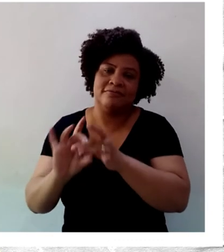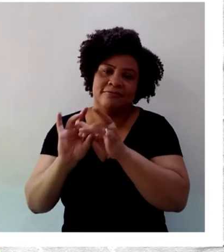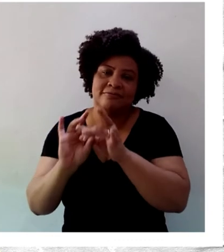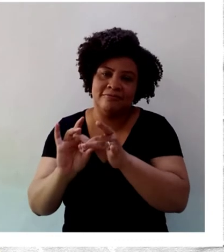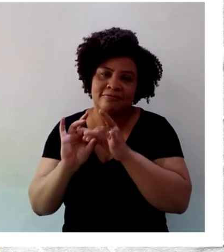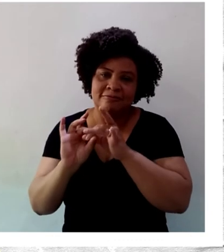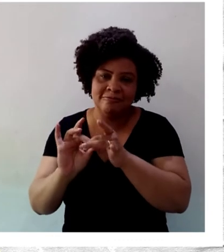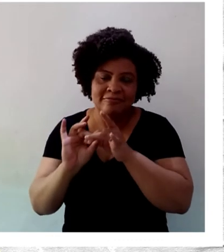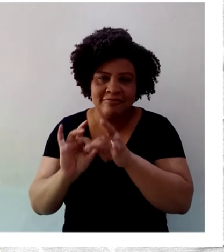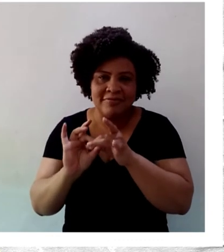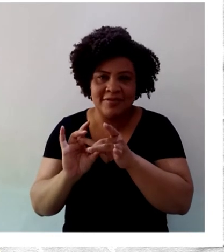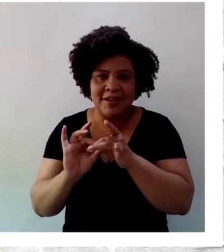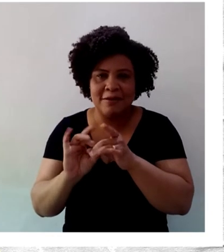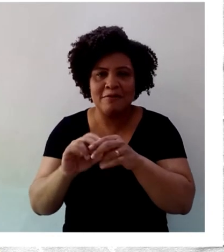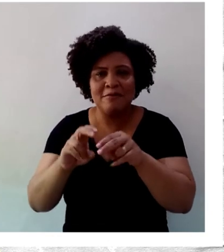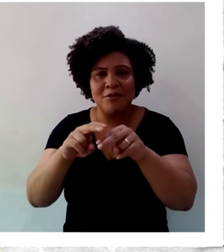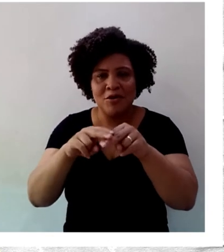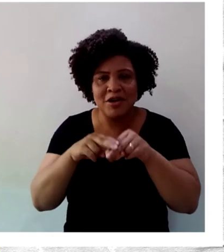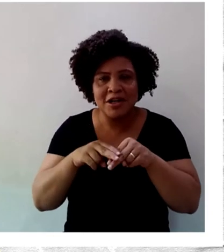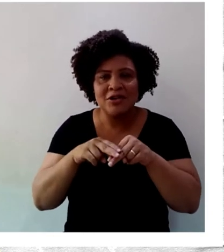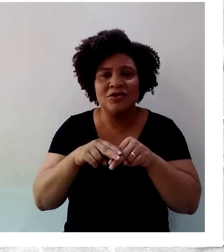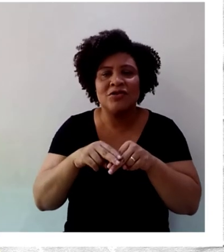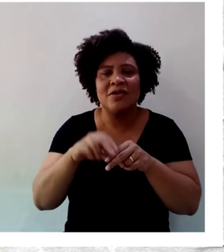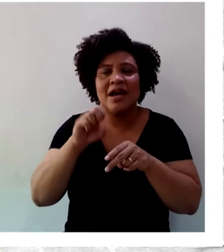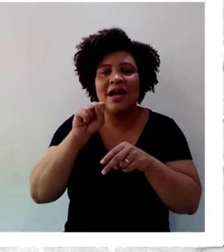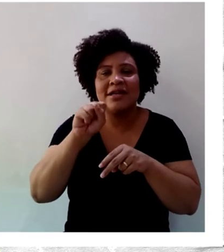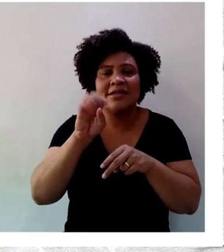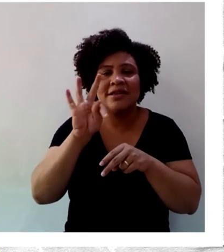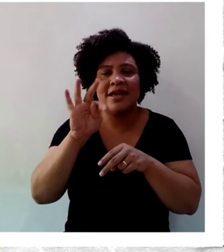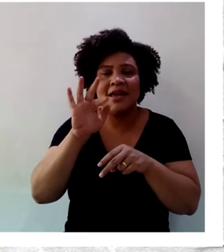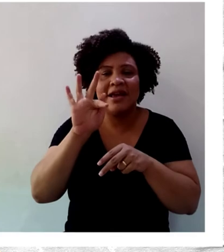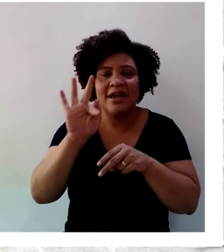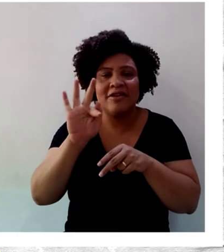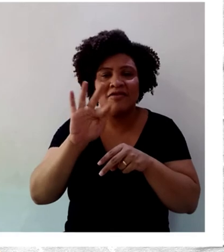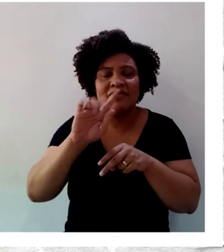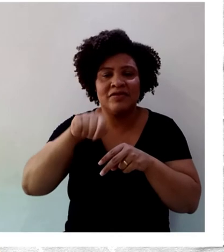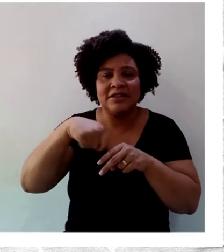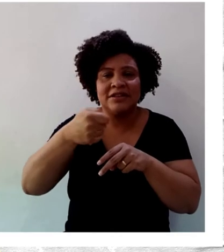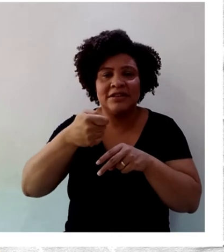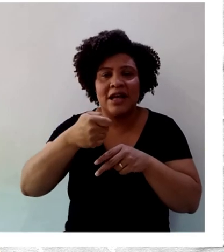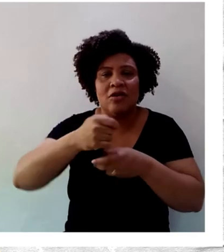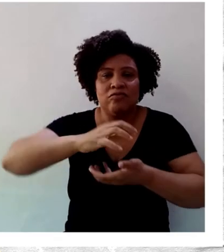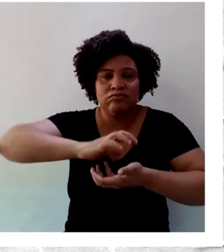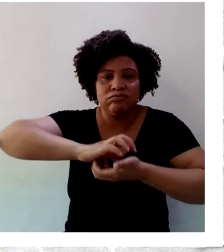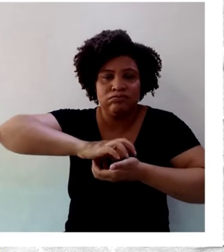anula STF, devolvam os direitos políticos a Lula.